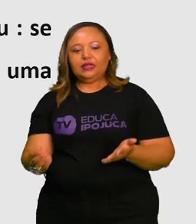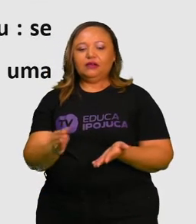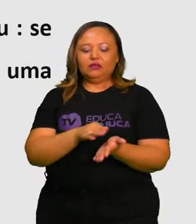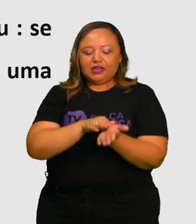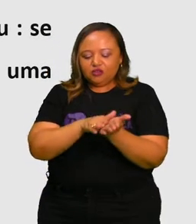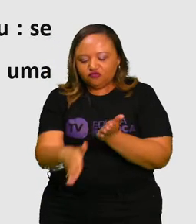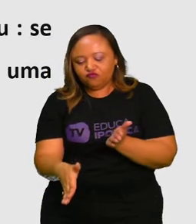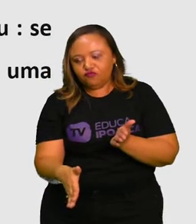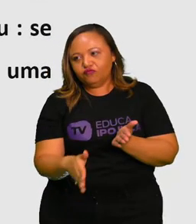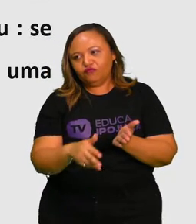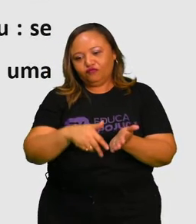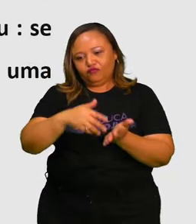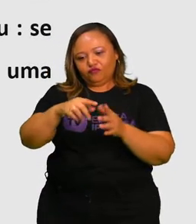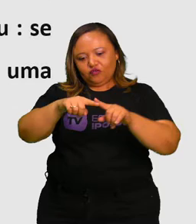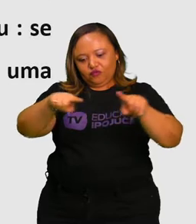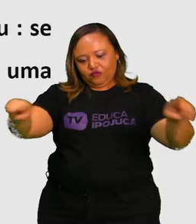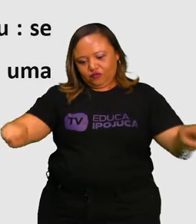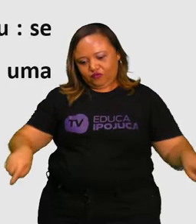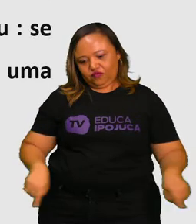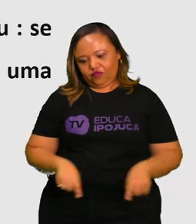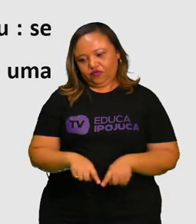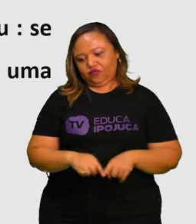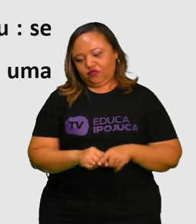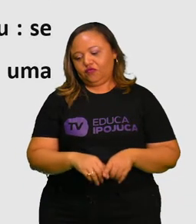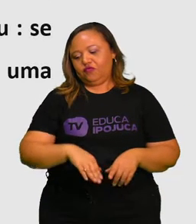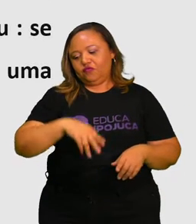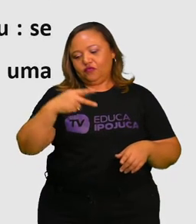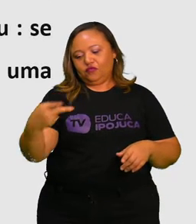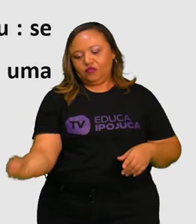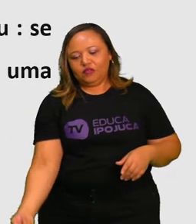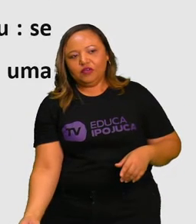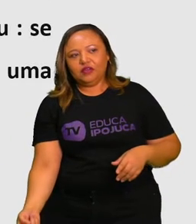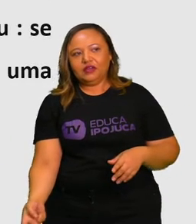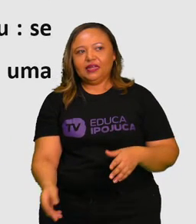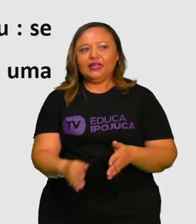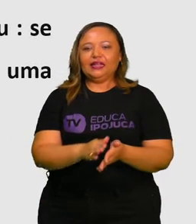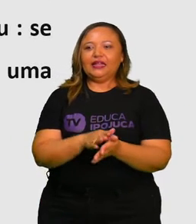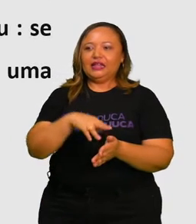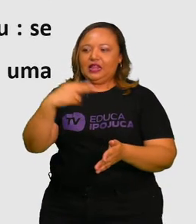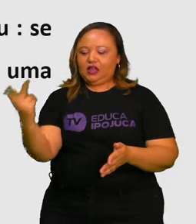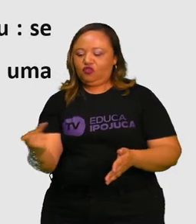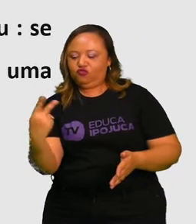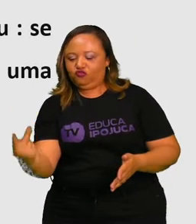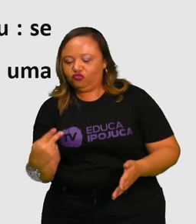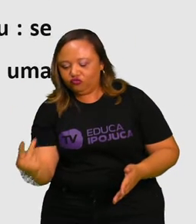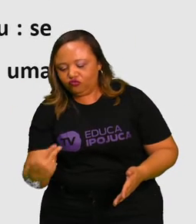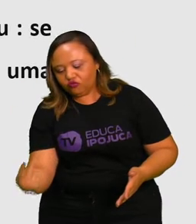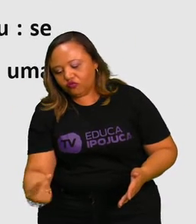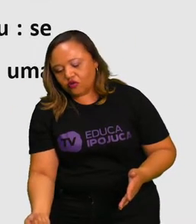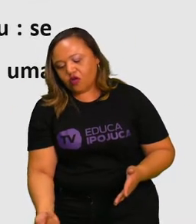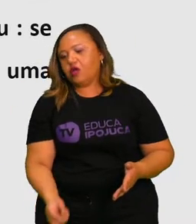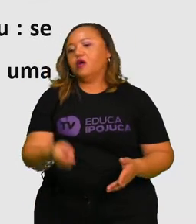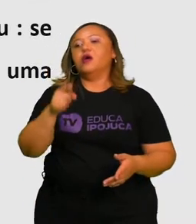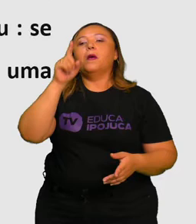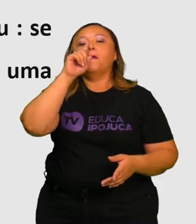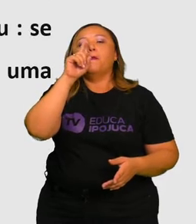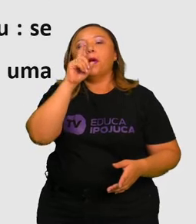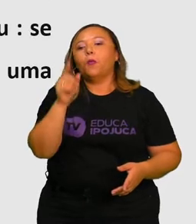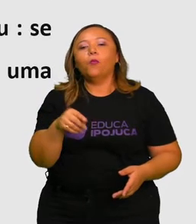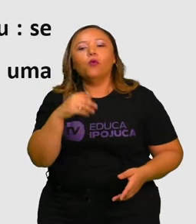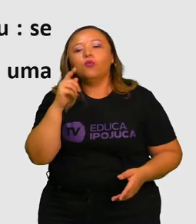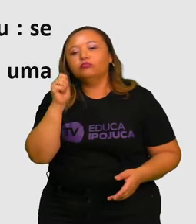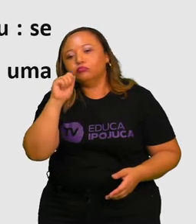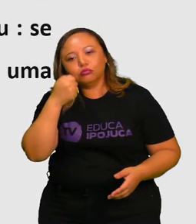escorrega de uma mesa de uma altura média cerca de 80 cm, ela começa a girar no ar. Daí para frente, o